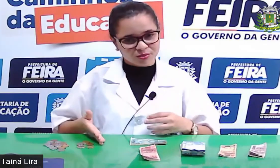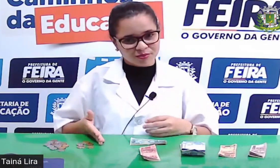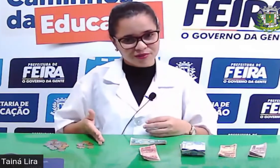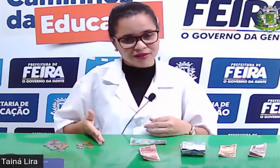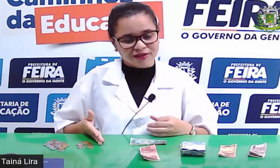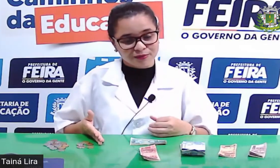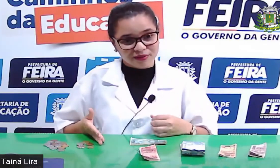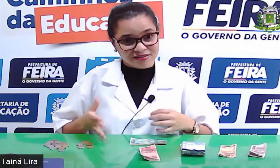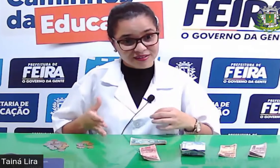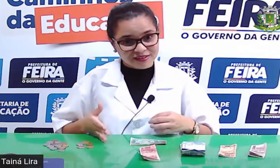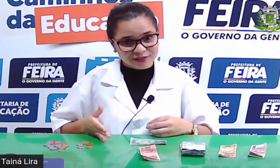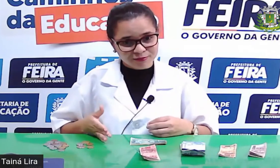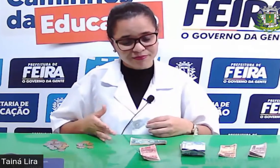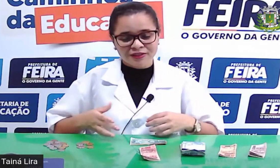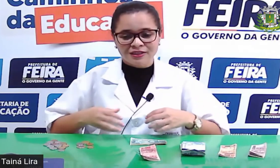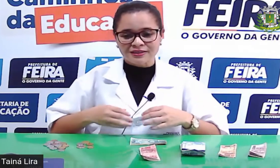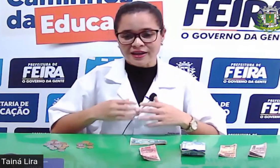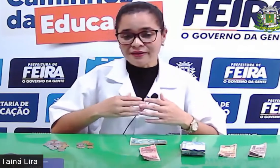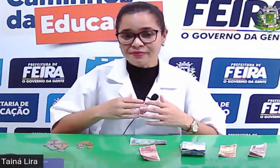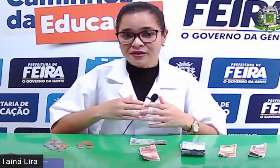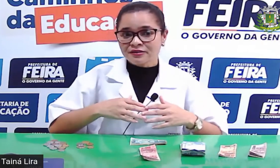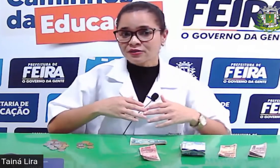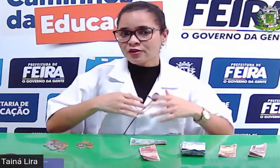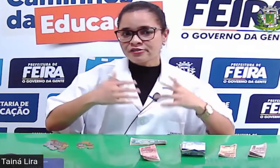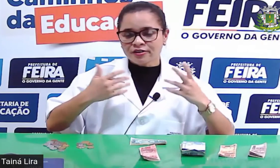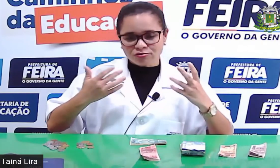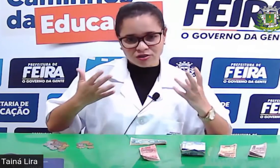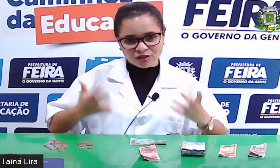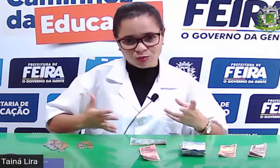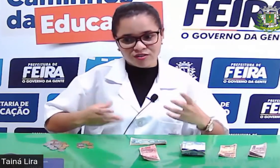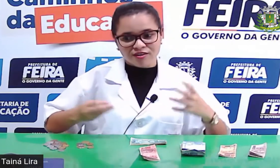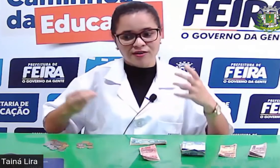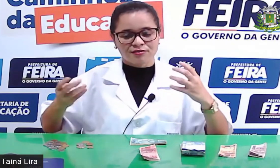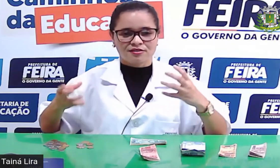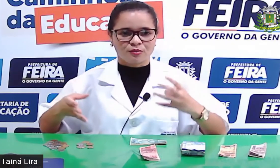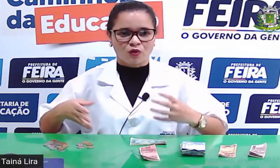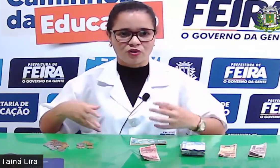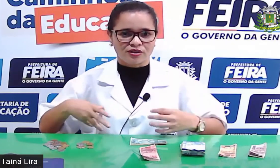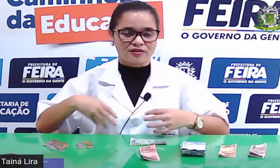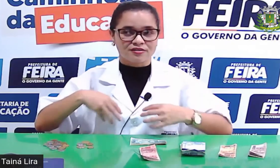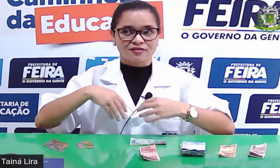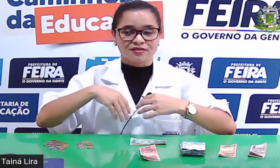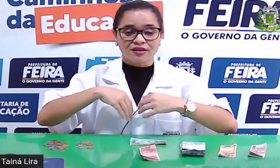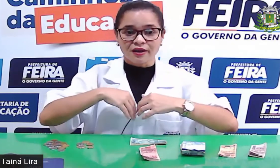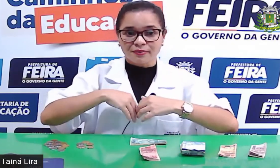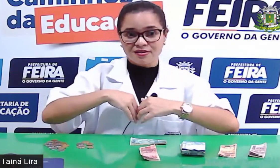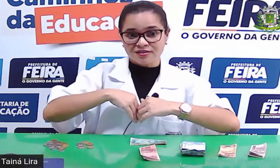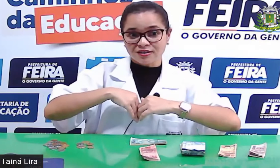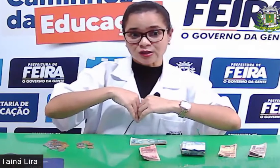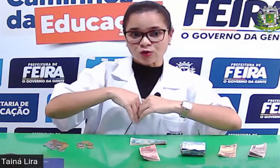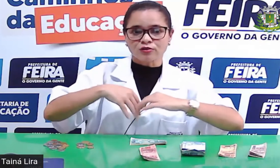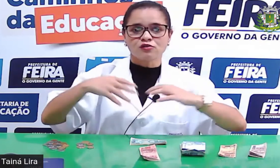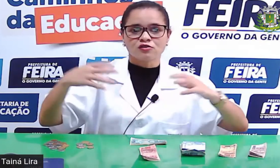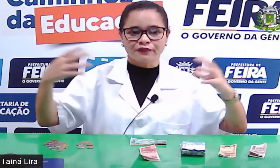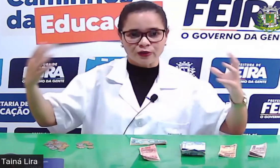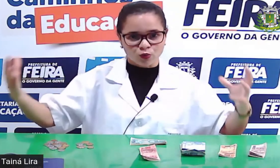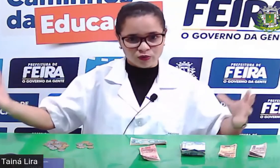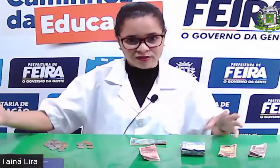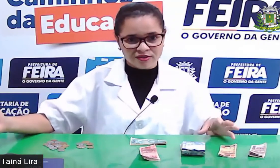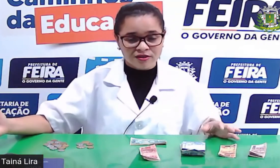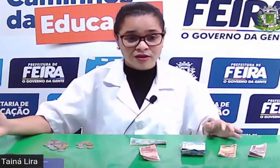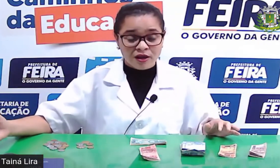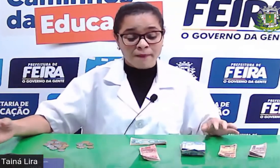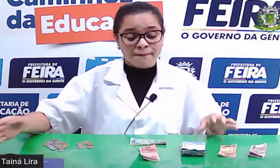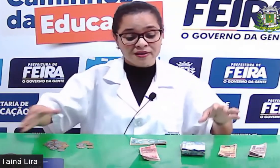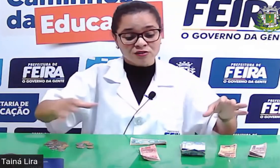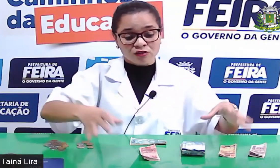sistema monetário brasileiro, tá? Nós não temos cédulas e moedas que representem todos os valores,